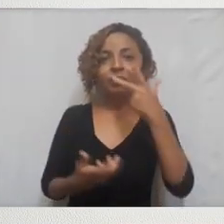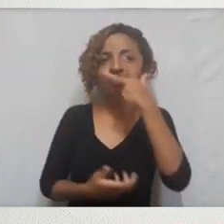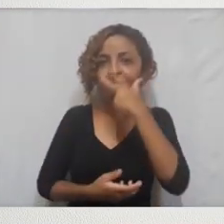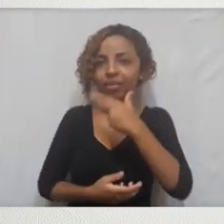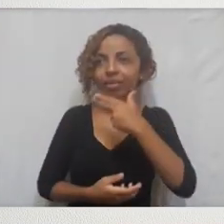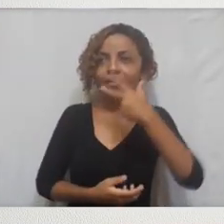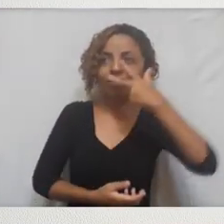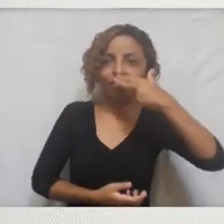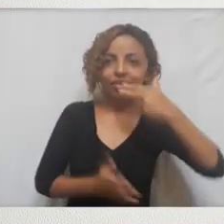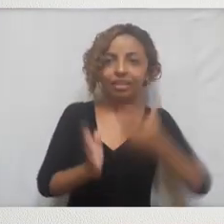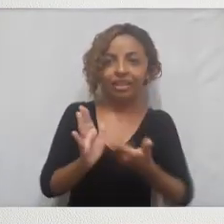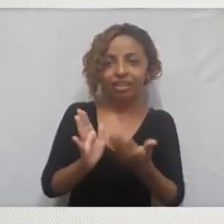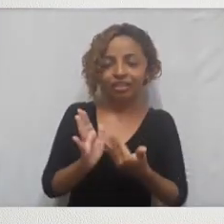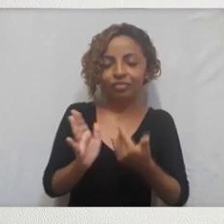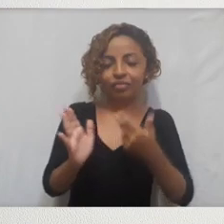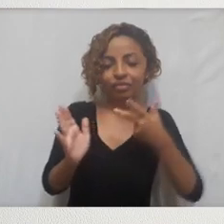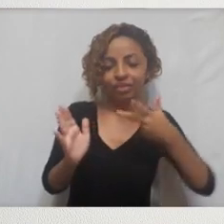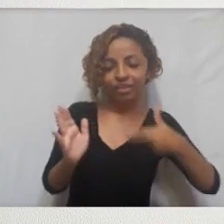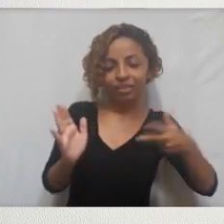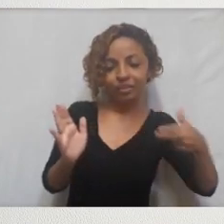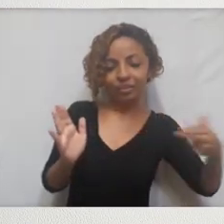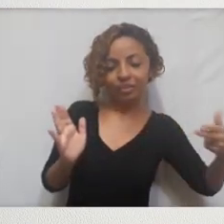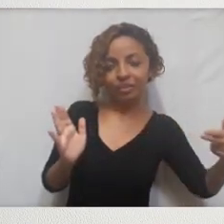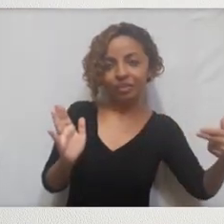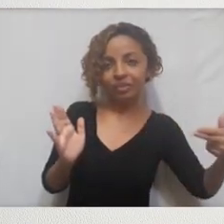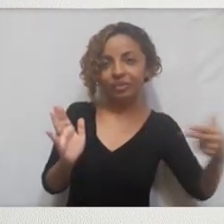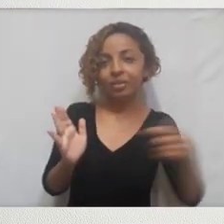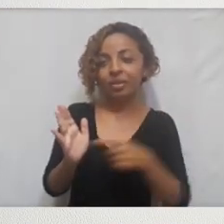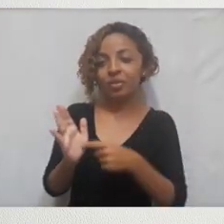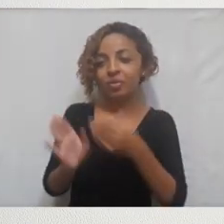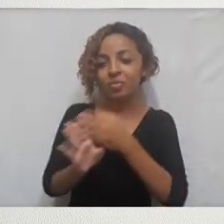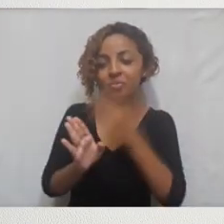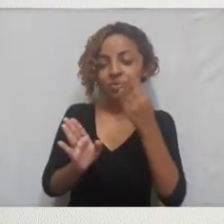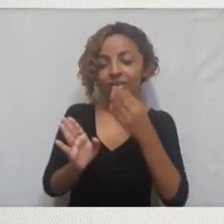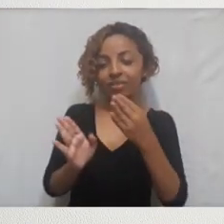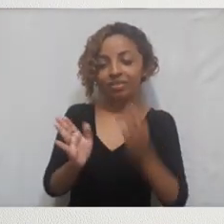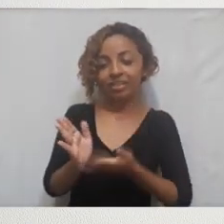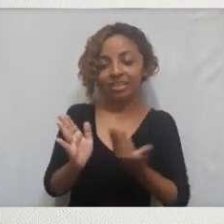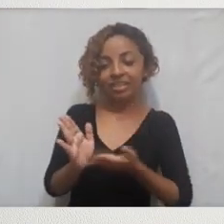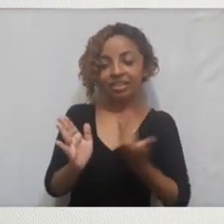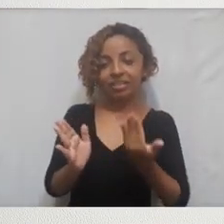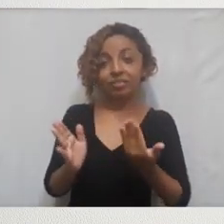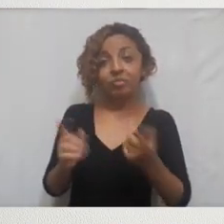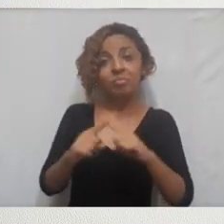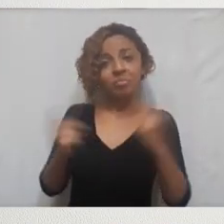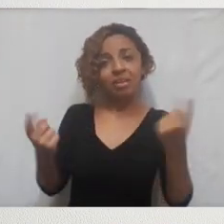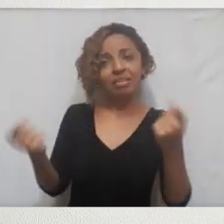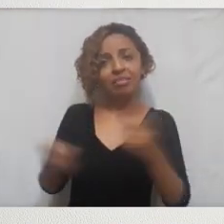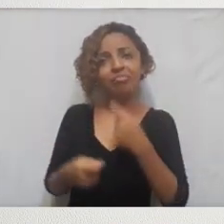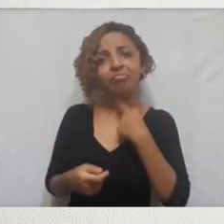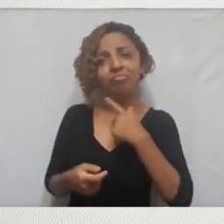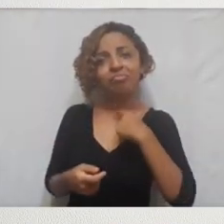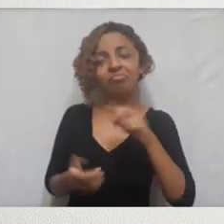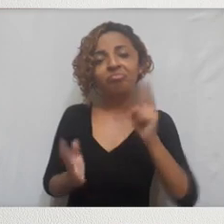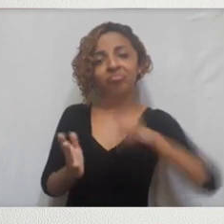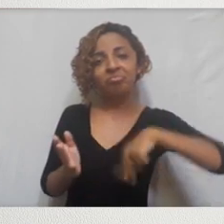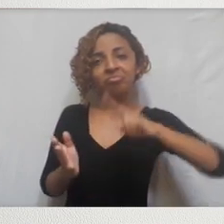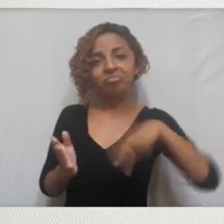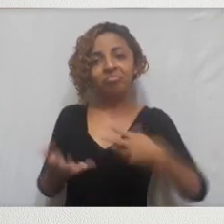repetições da vida dele, ter ali suas aventuras, mas é um livro instigante. Você,